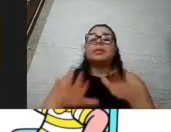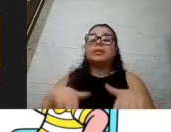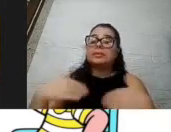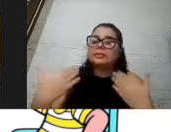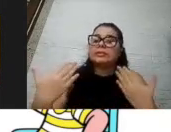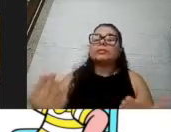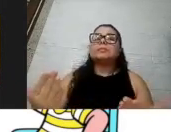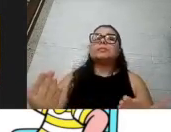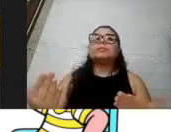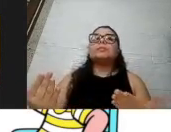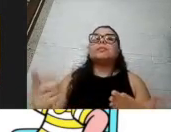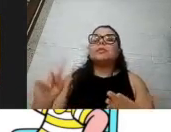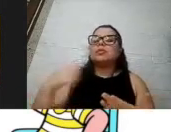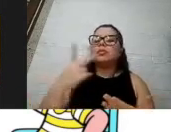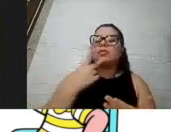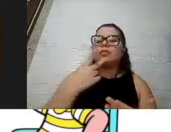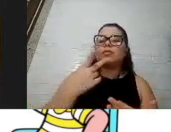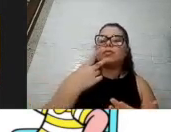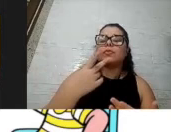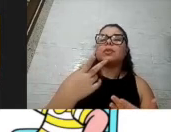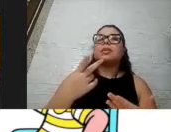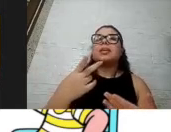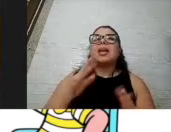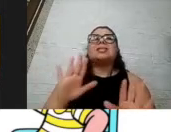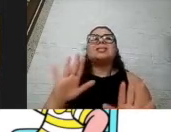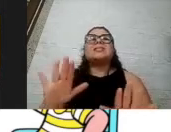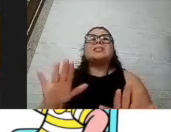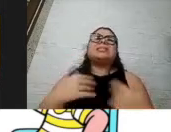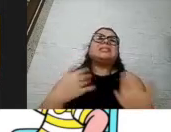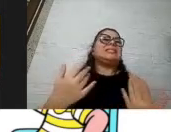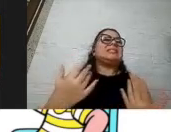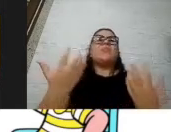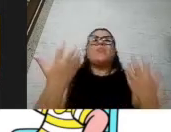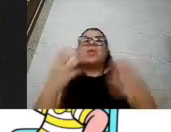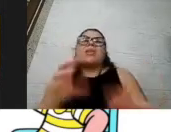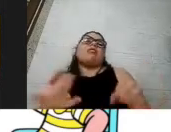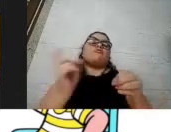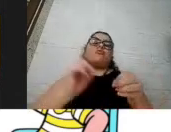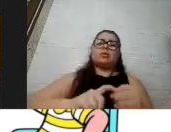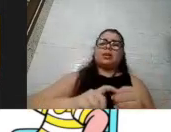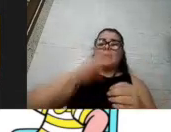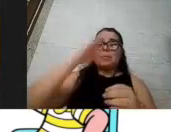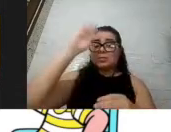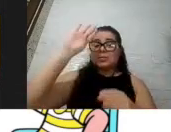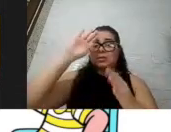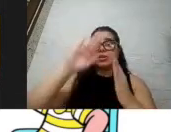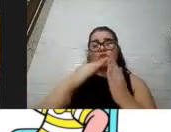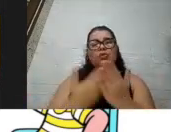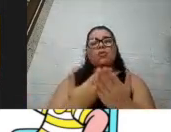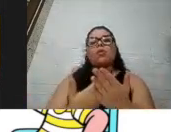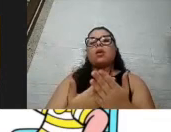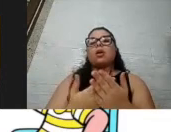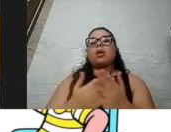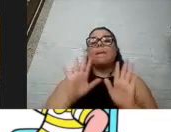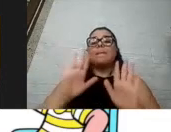muito ressabiado e com muita resistência às vezes no retorno, principalmente à escola, mas a gente sabe que também tem o outro